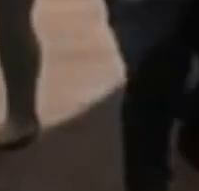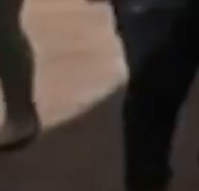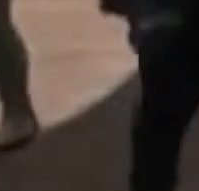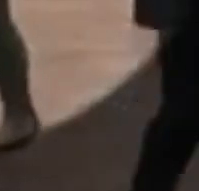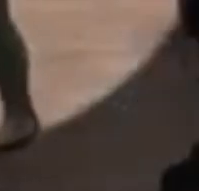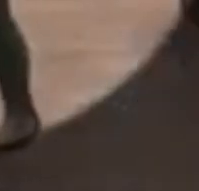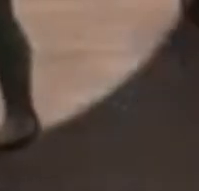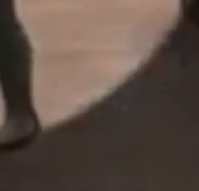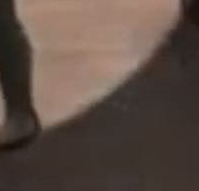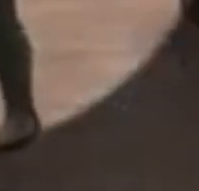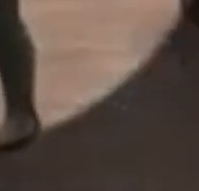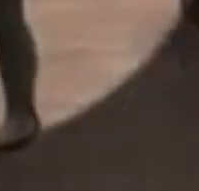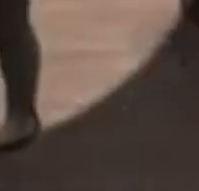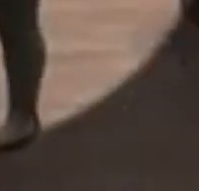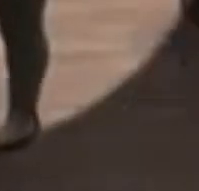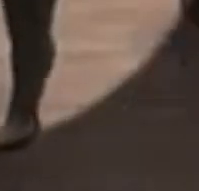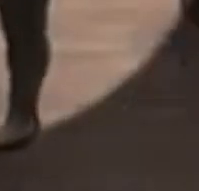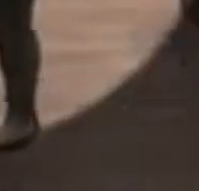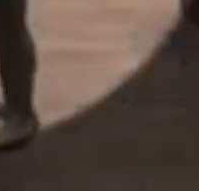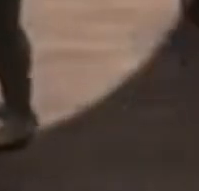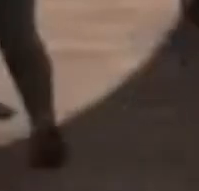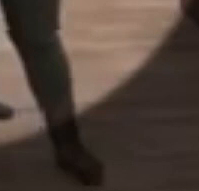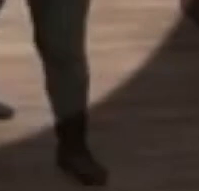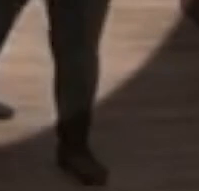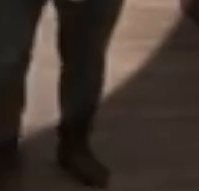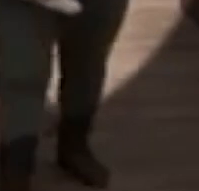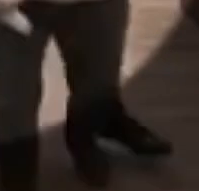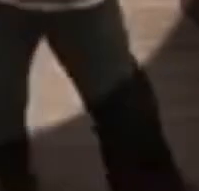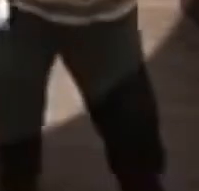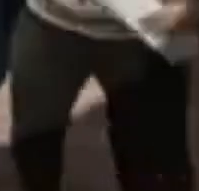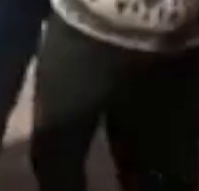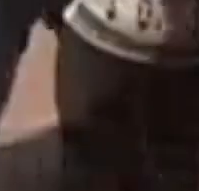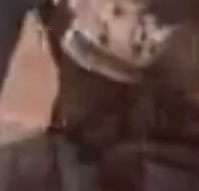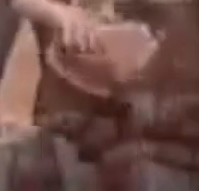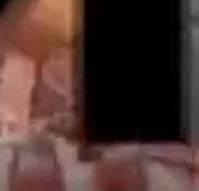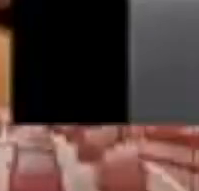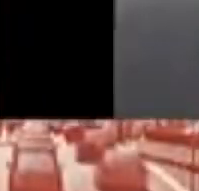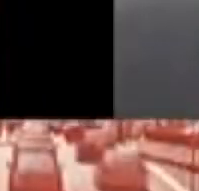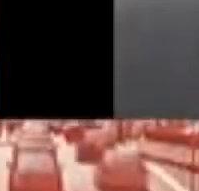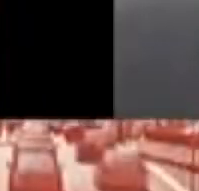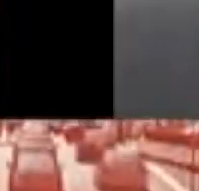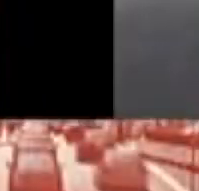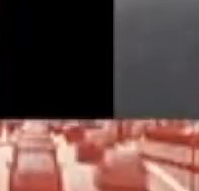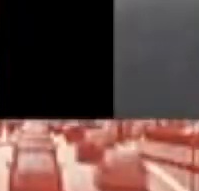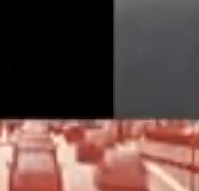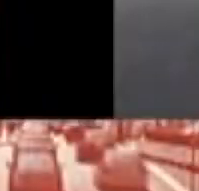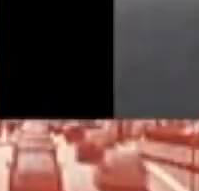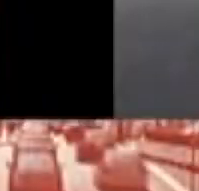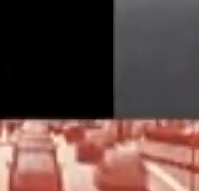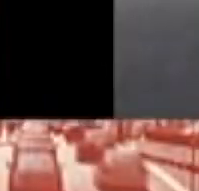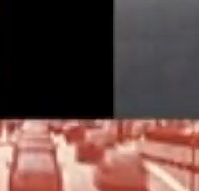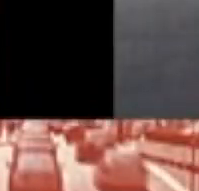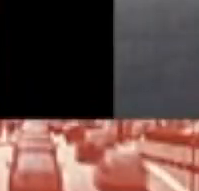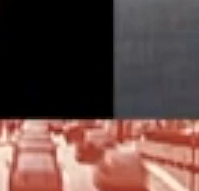igualdade e de respeito na sociedade. Pena que isso ainda está muito distante, nós vamos ter que denunciar muito